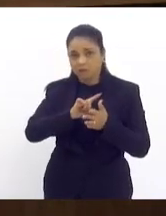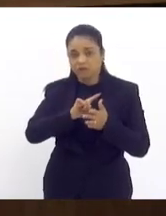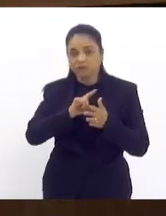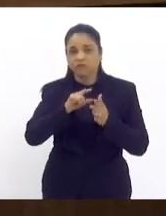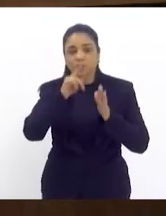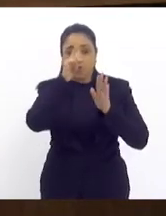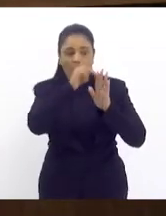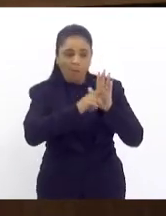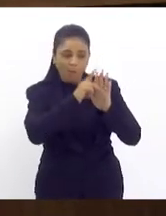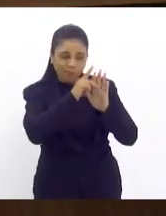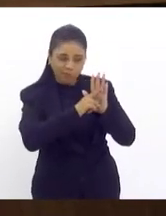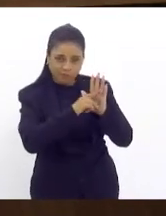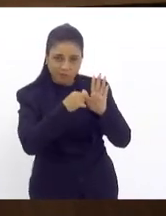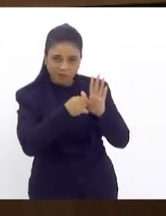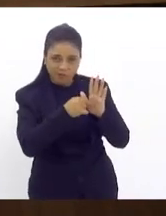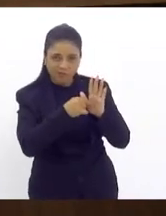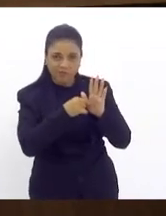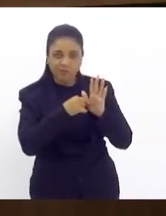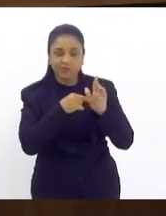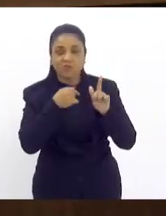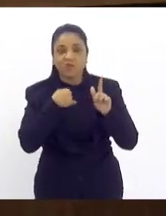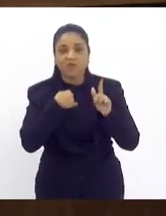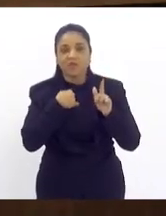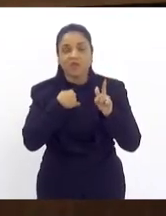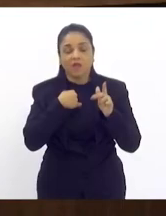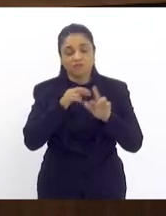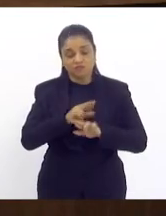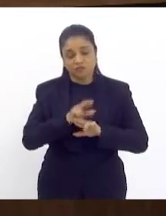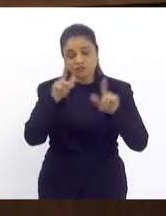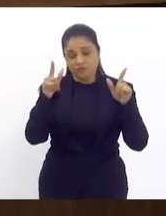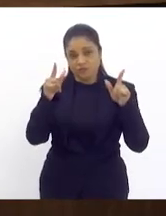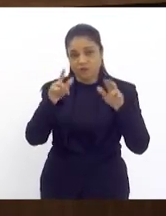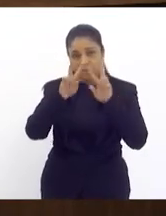e fala de bugalhos qualquer